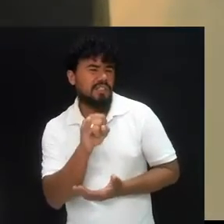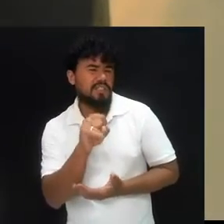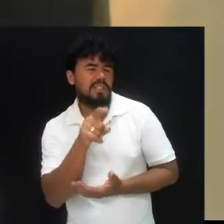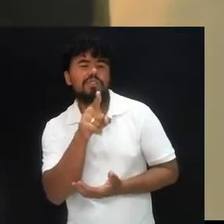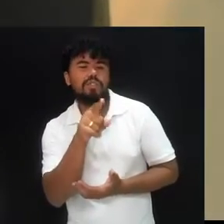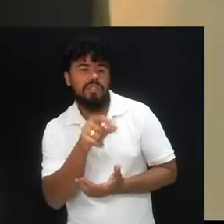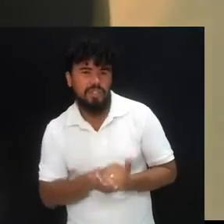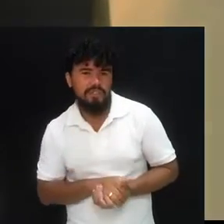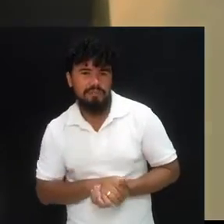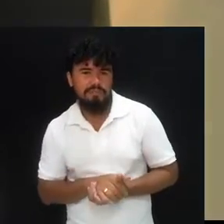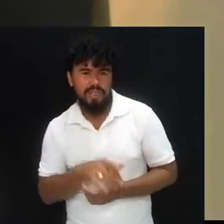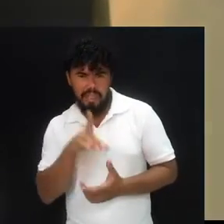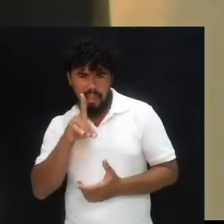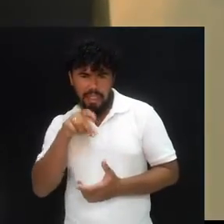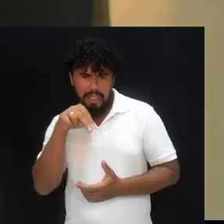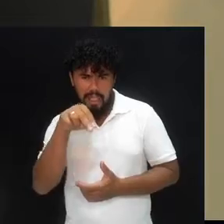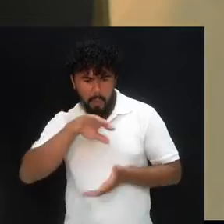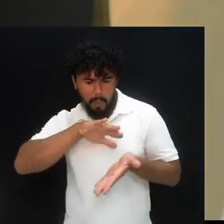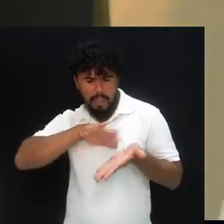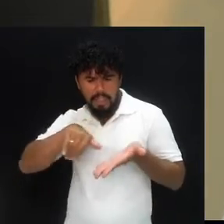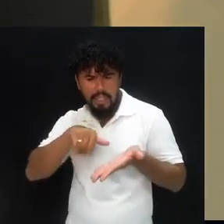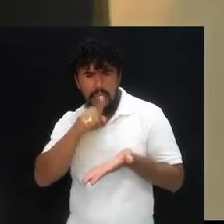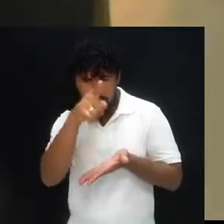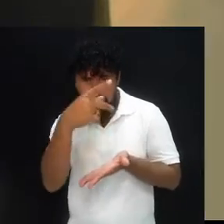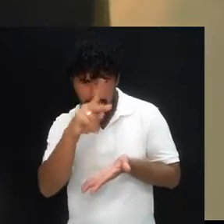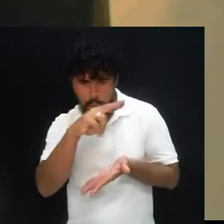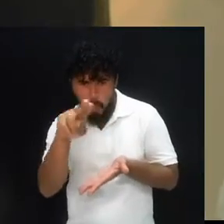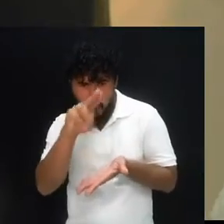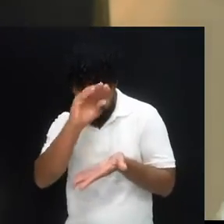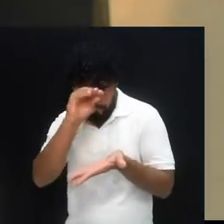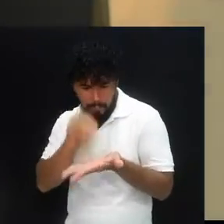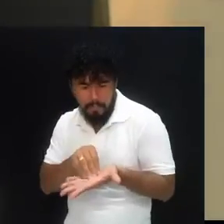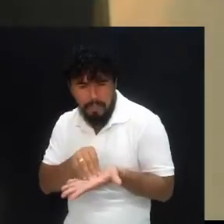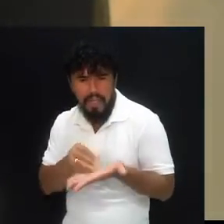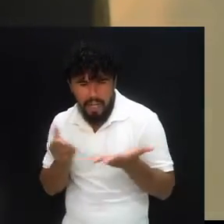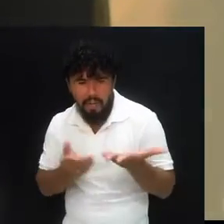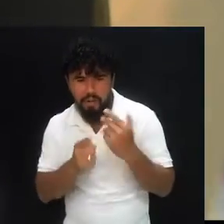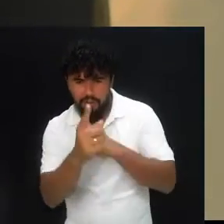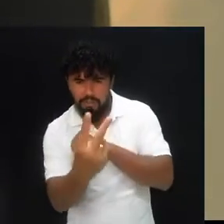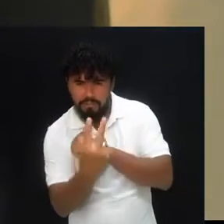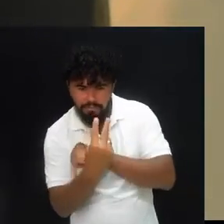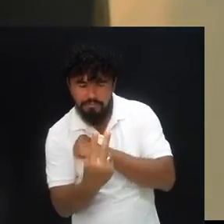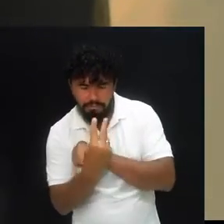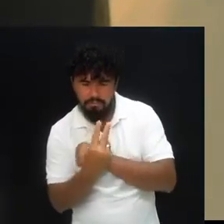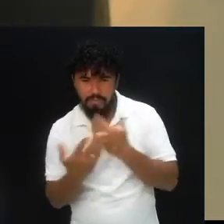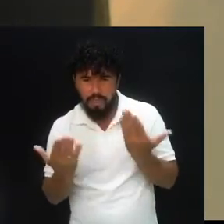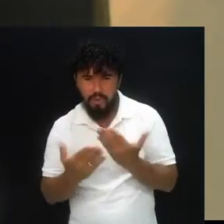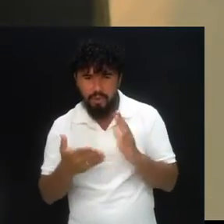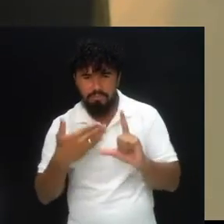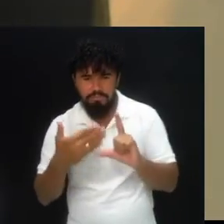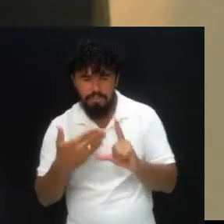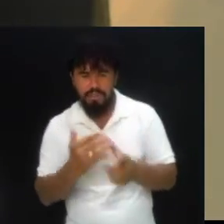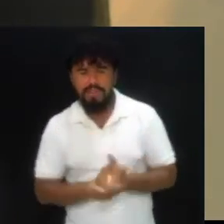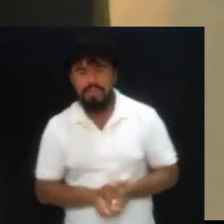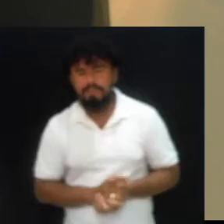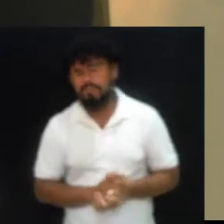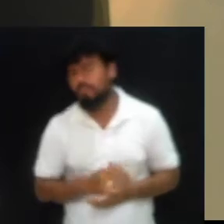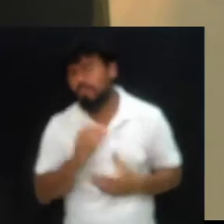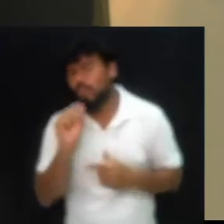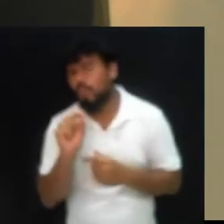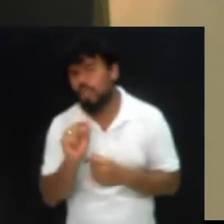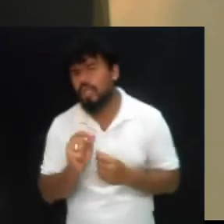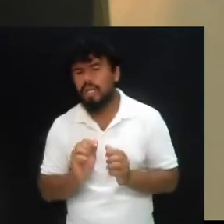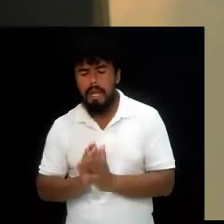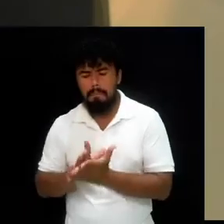texto sagrado? E se essa história fosse sobre você, que agora está me acompanhando através dessa transmissão? O que a